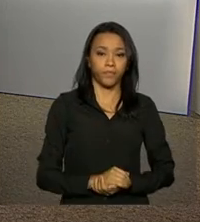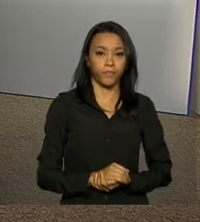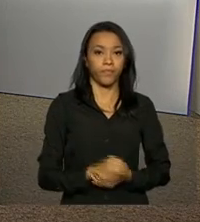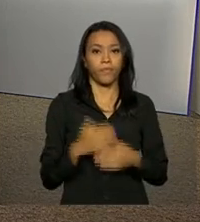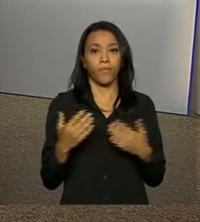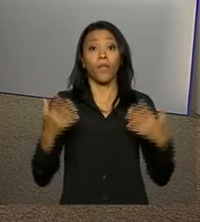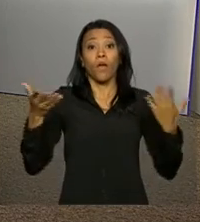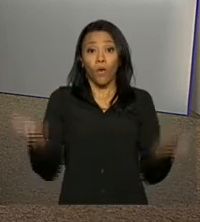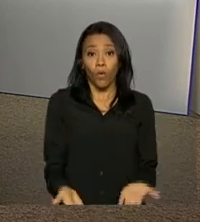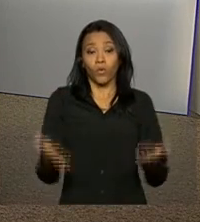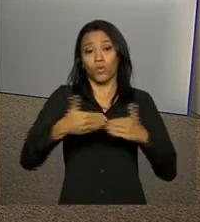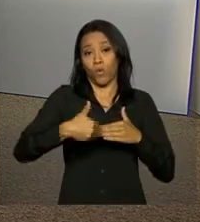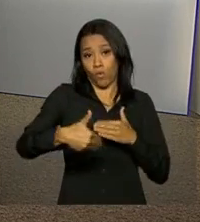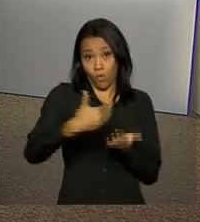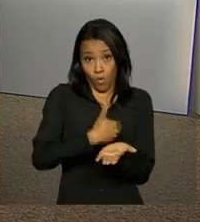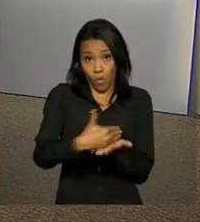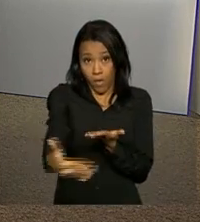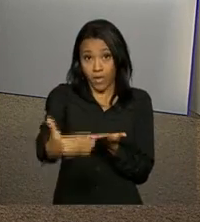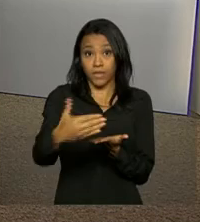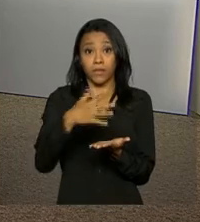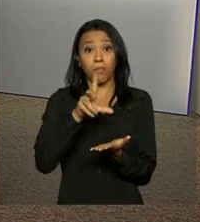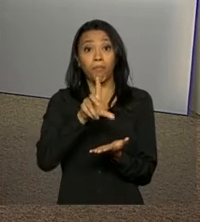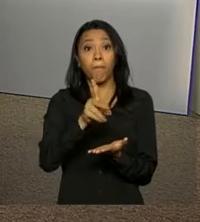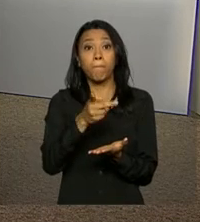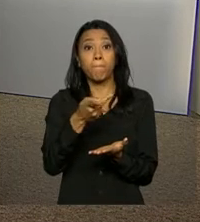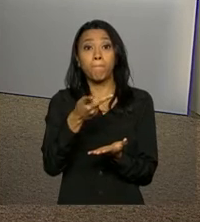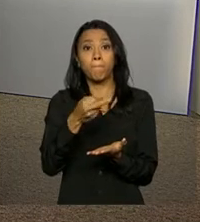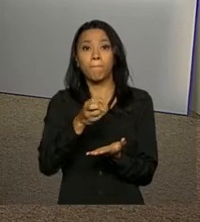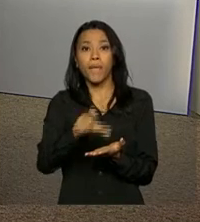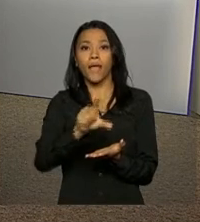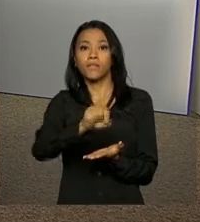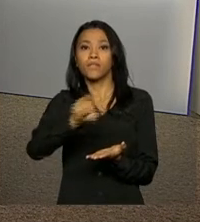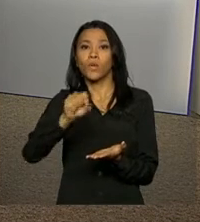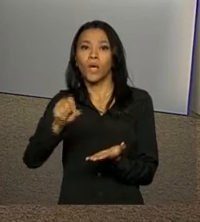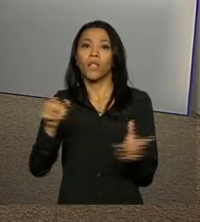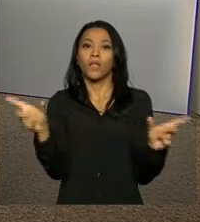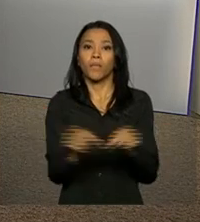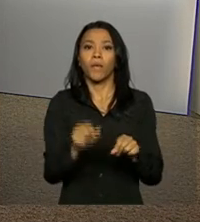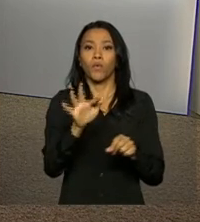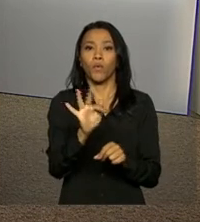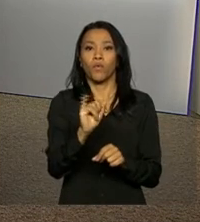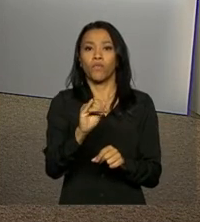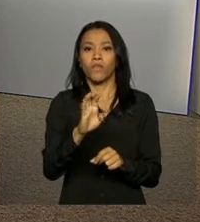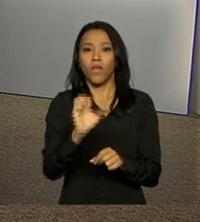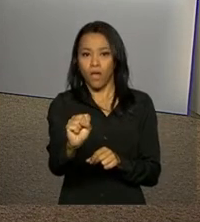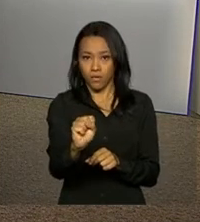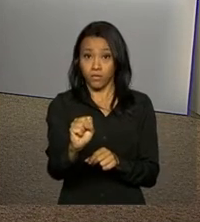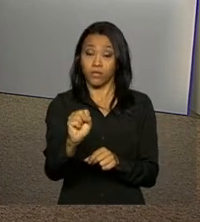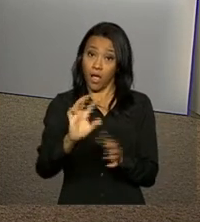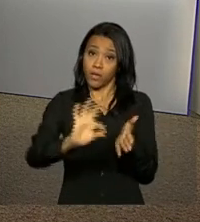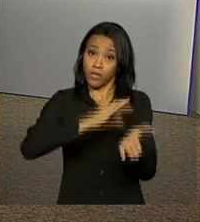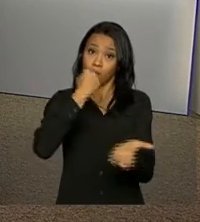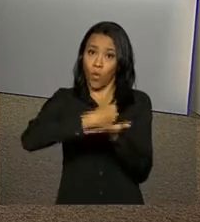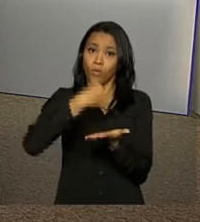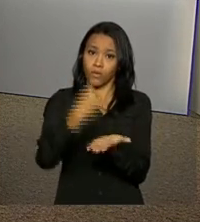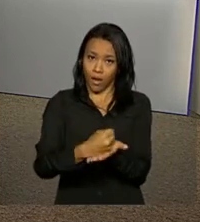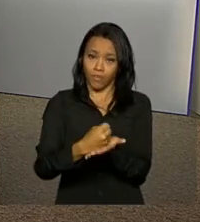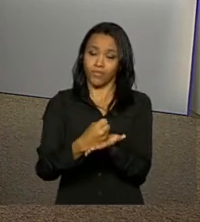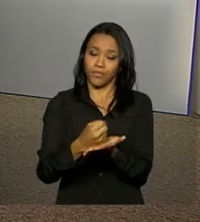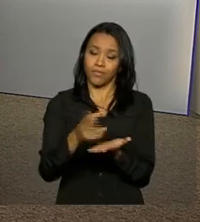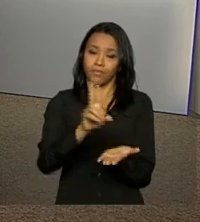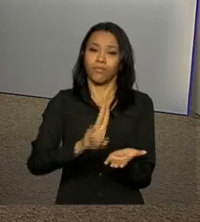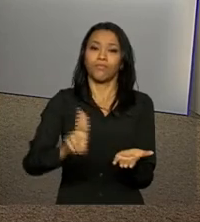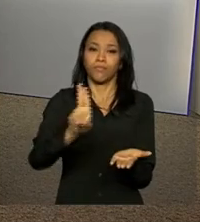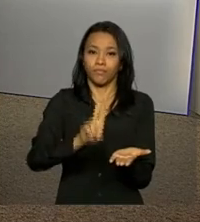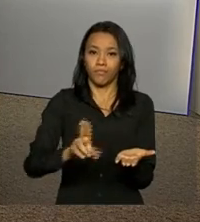Começa hoje o prazo para estudantes pré-selecionados pelo Fundo de Financiamento Estudantil, o FIES, assinarem um contrato com a instituição